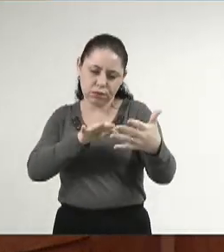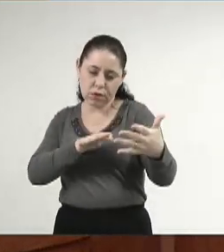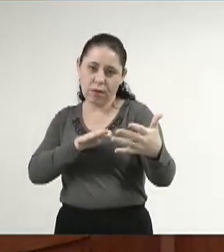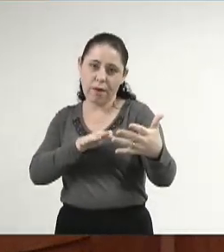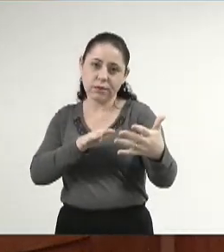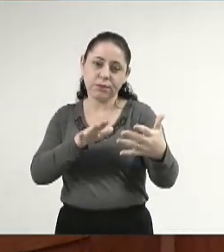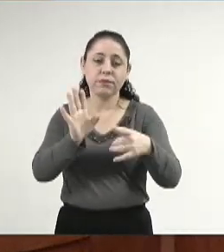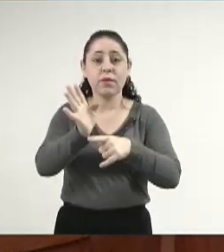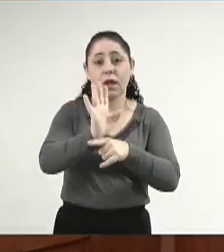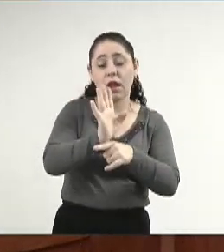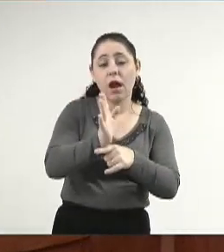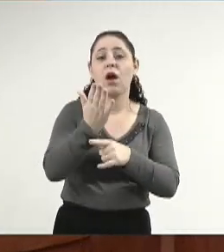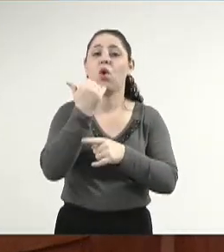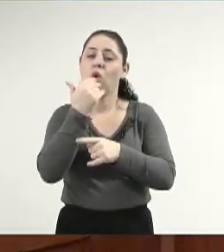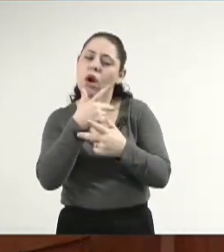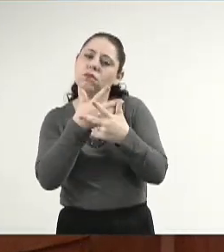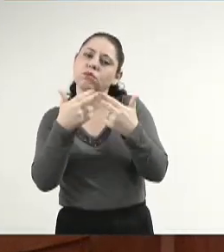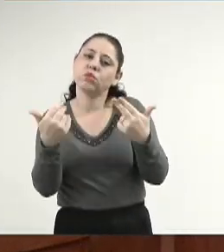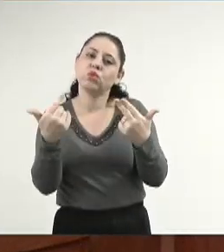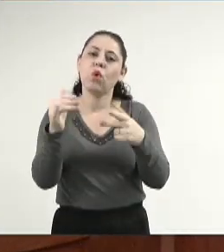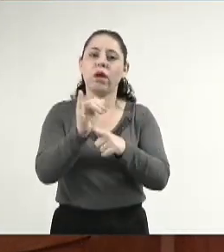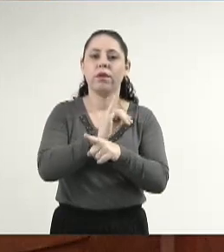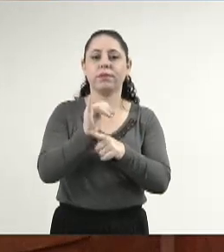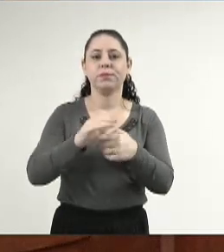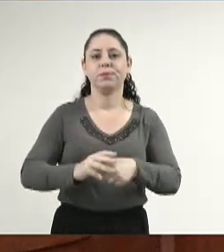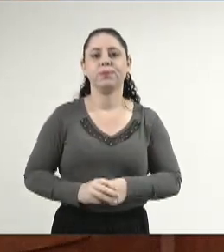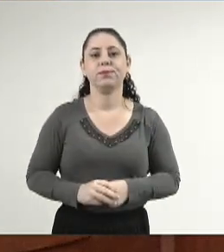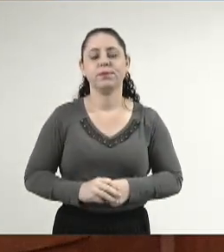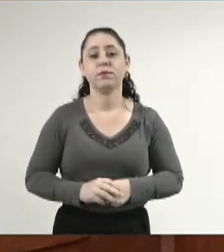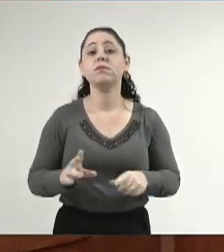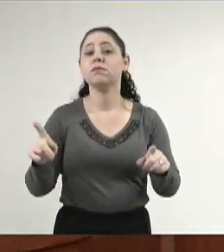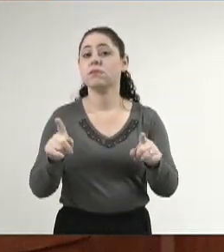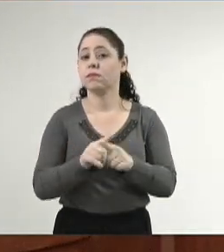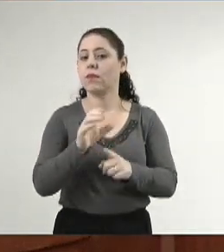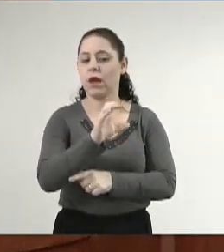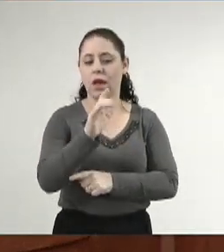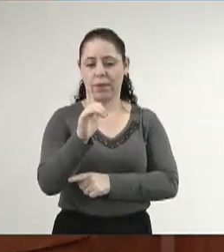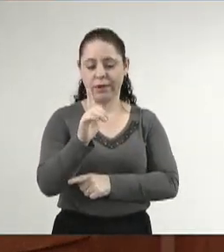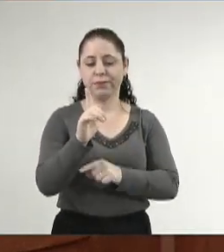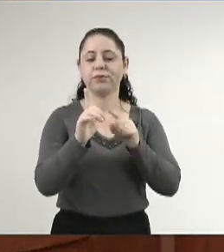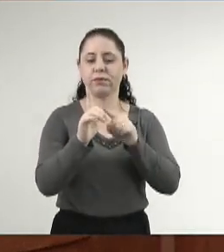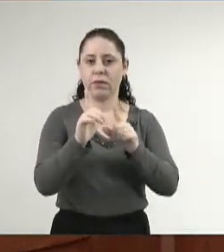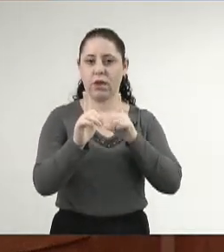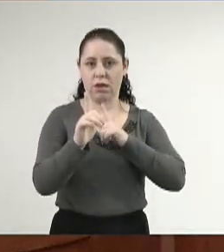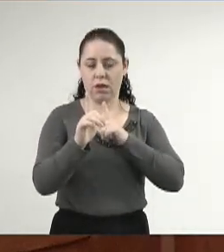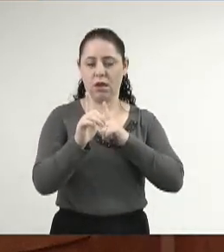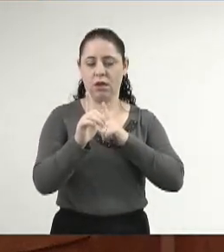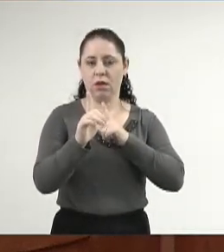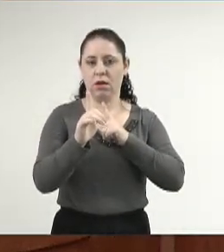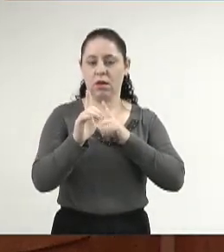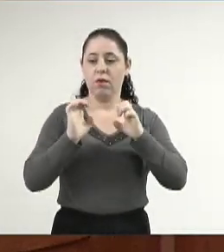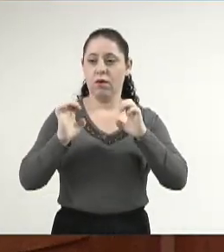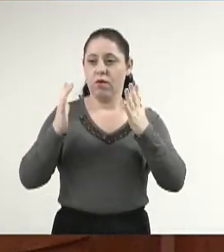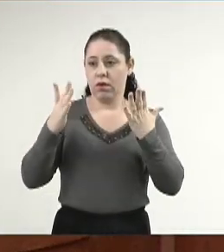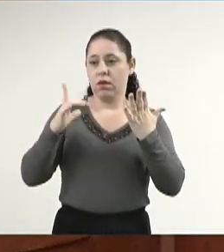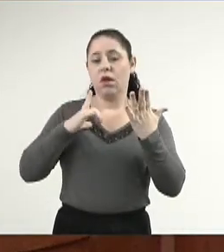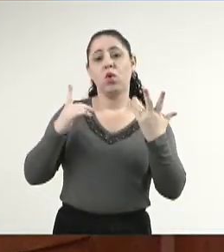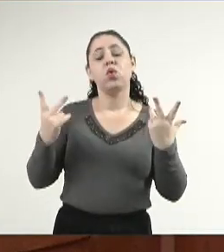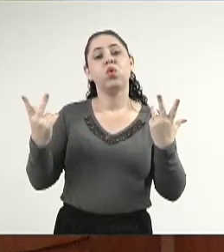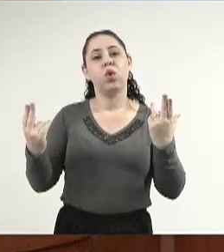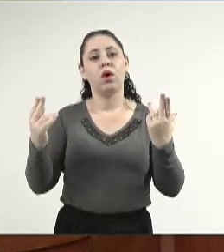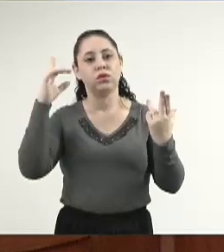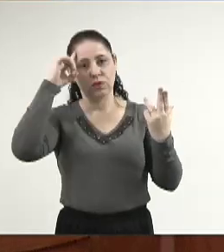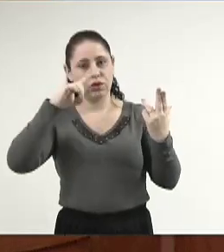cinema, alimentação, entre outras atividades. Além de Campo Grande, também acontecerá no mesmo